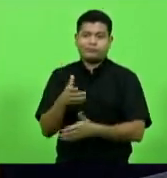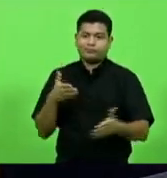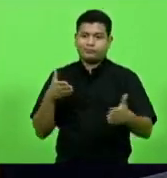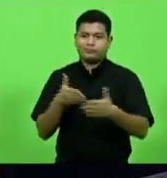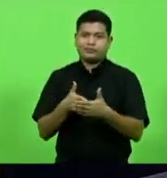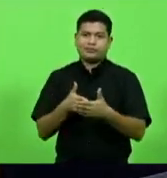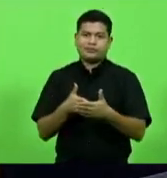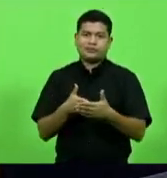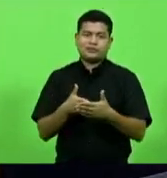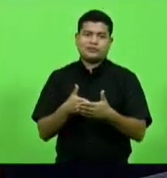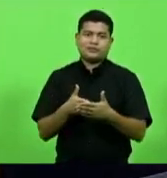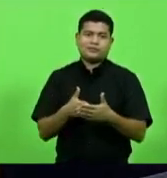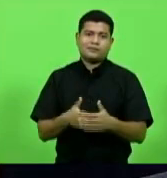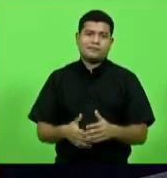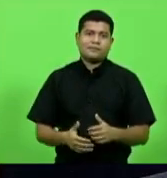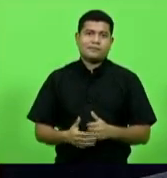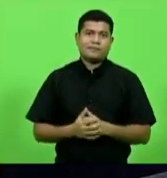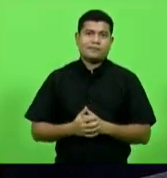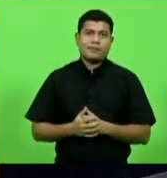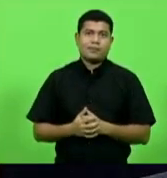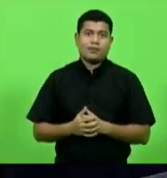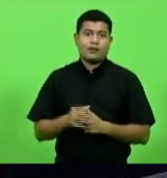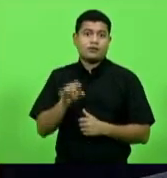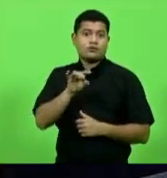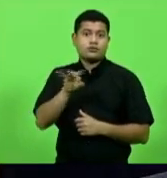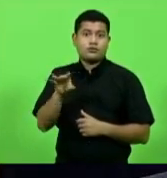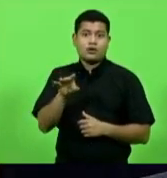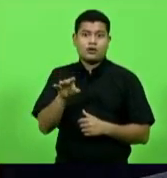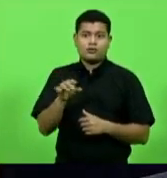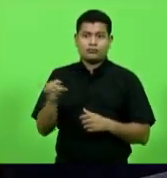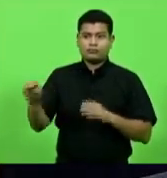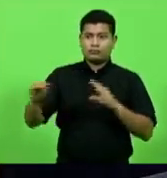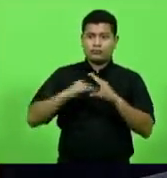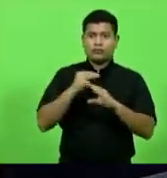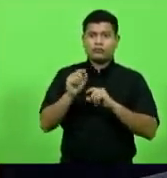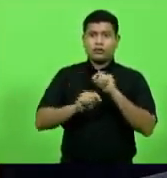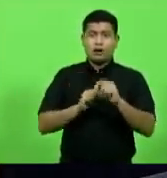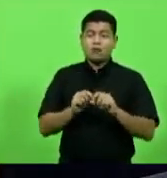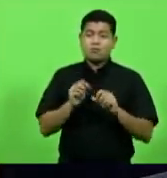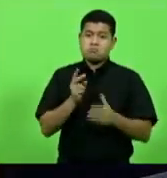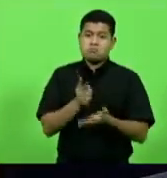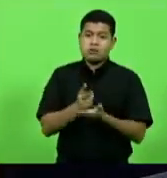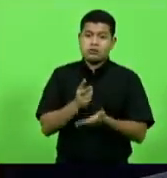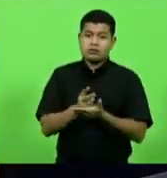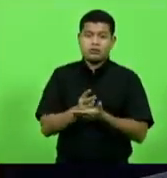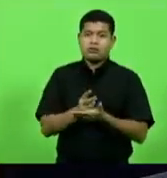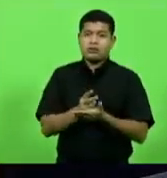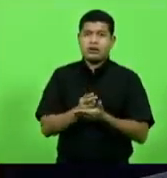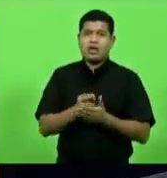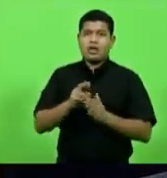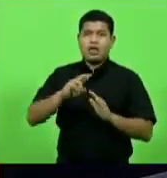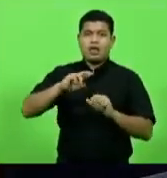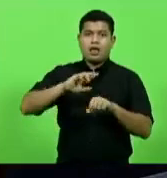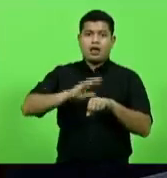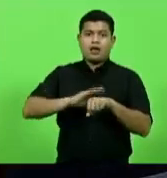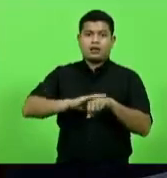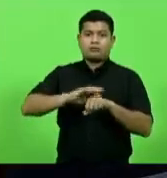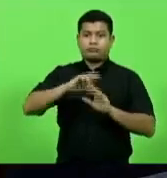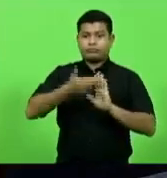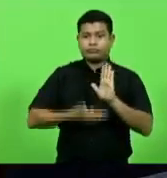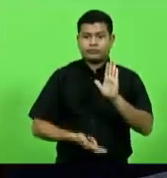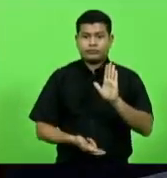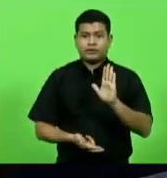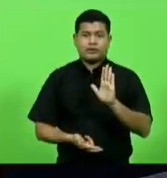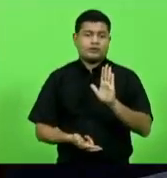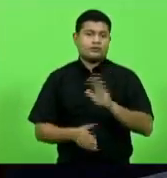ficou um artigo que dá que simplesmente mantém a redação legislativa da e depois eu vou ler o artigo